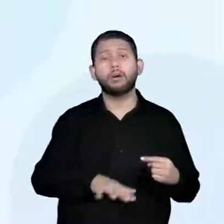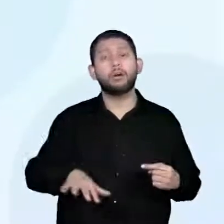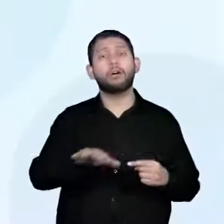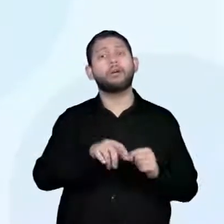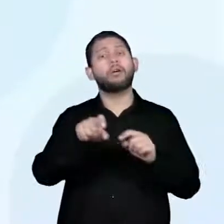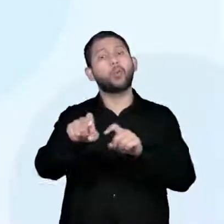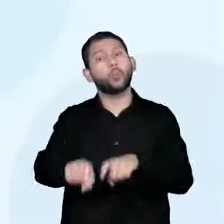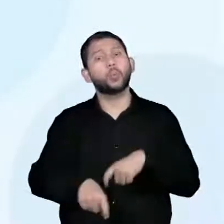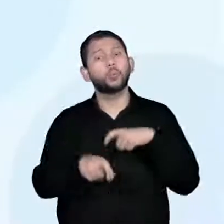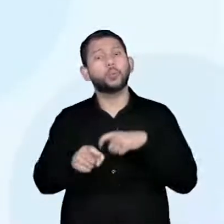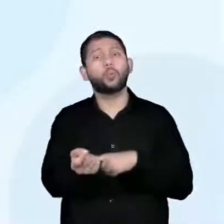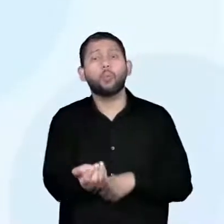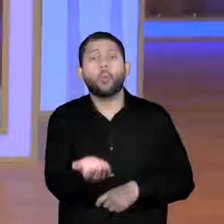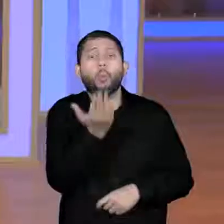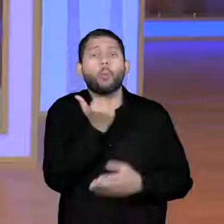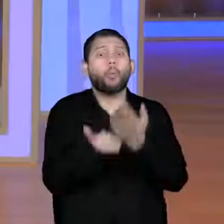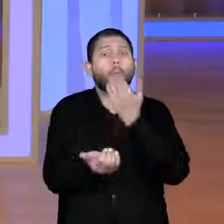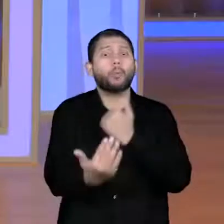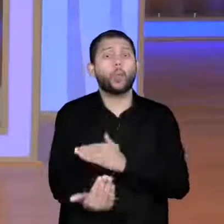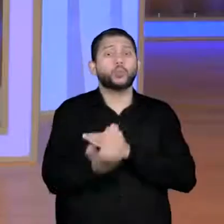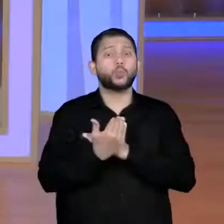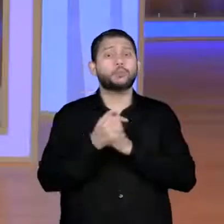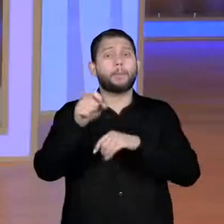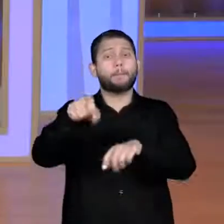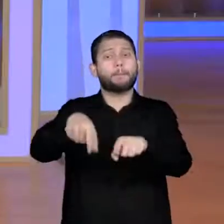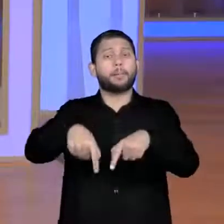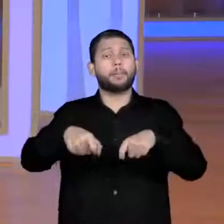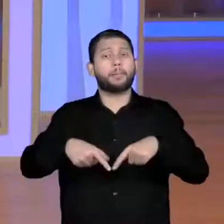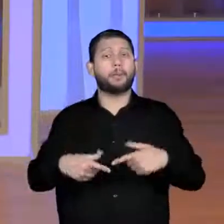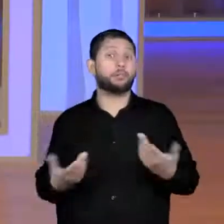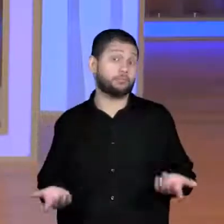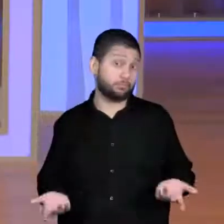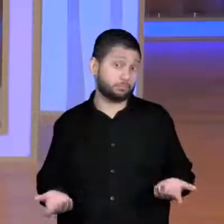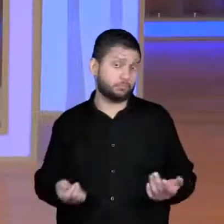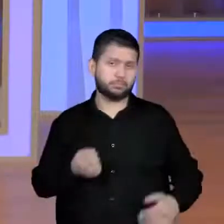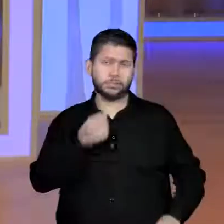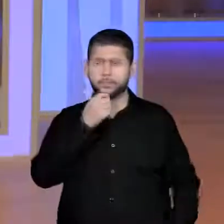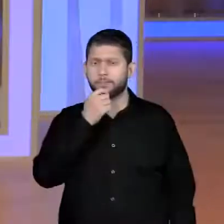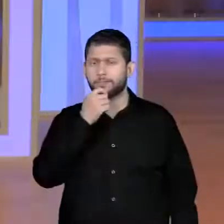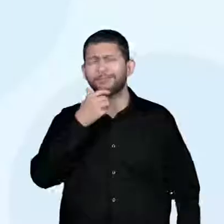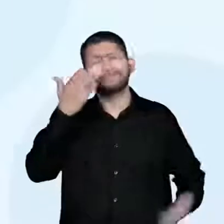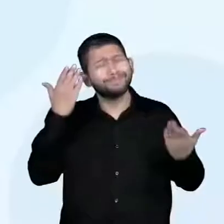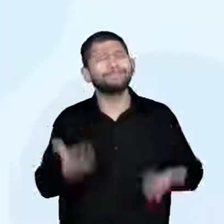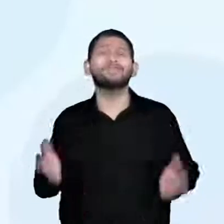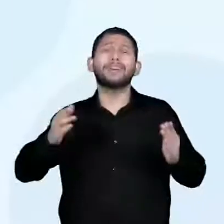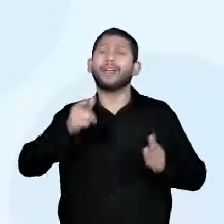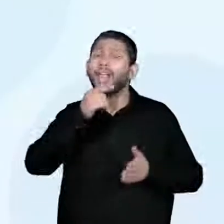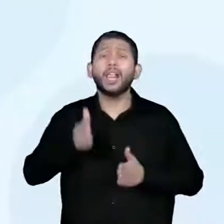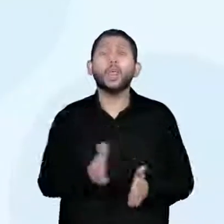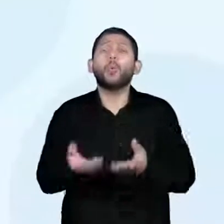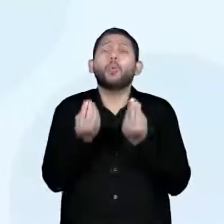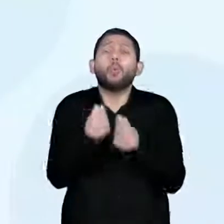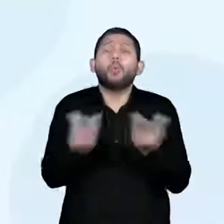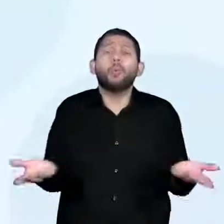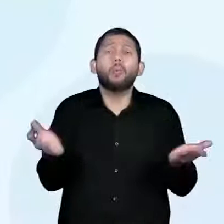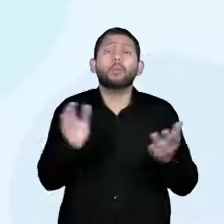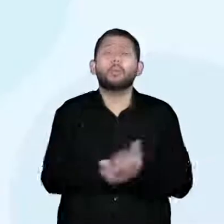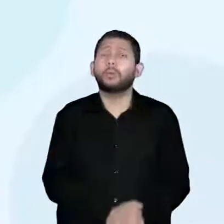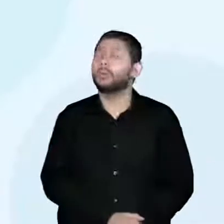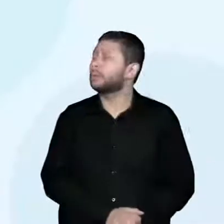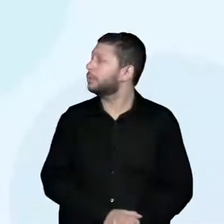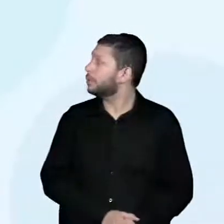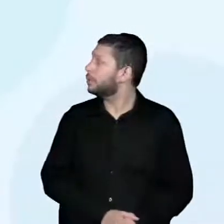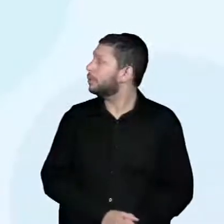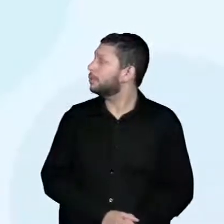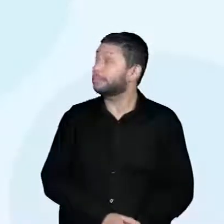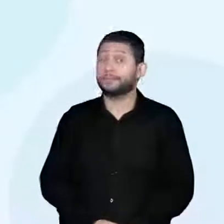de busca de alimento. Legal, professor. Mas ainda não vi o rio aparecer nessa história. Muito